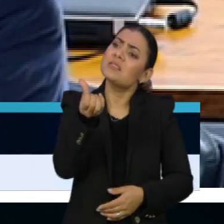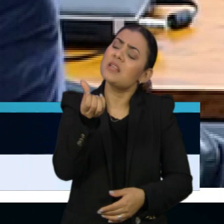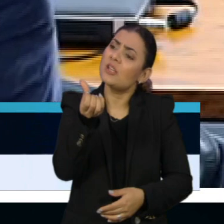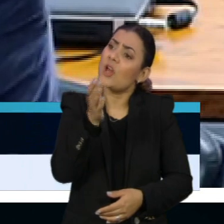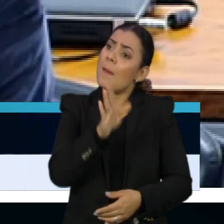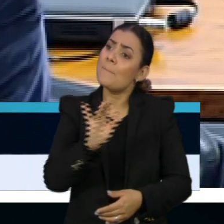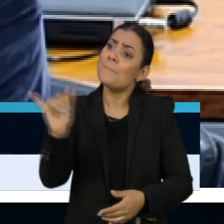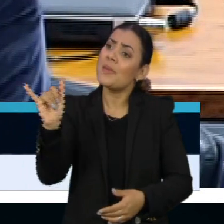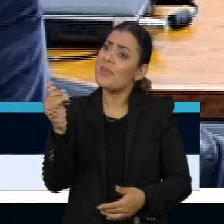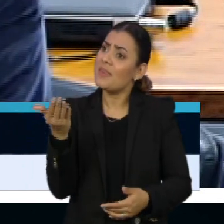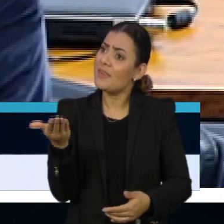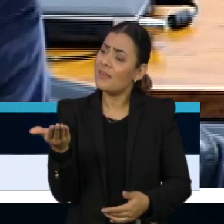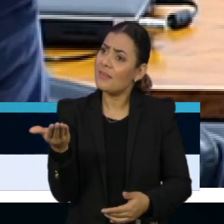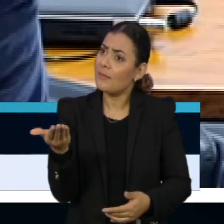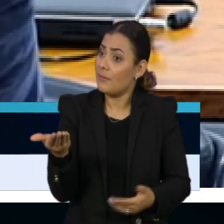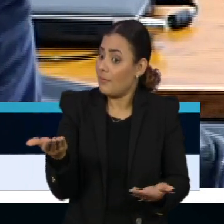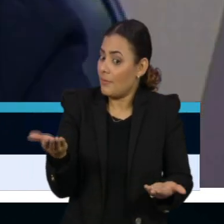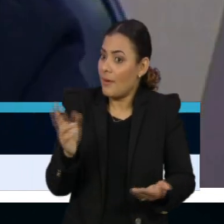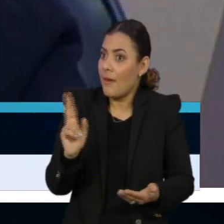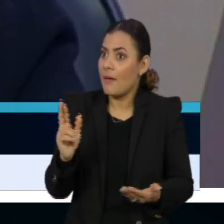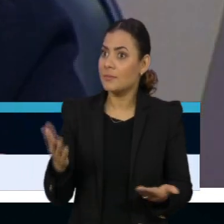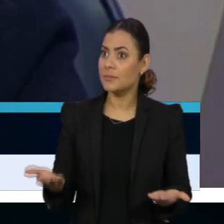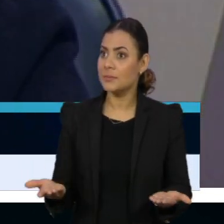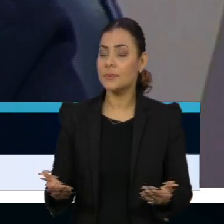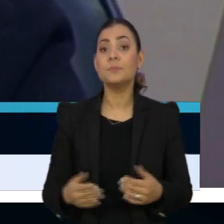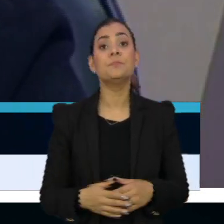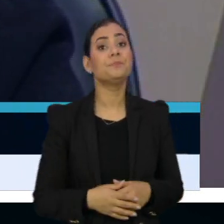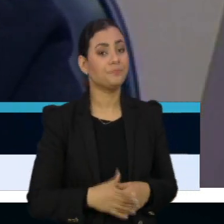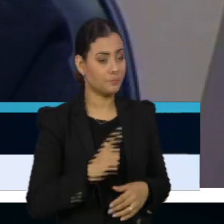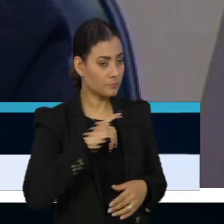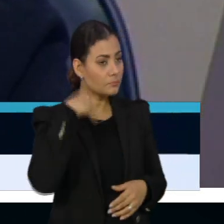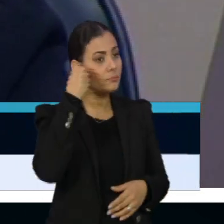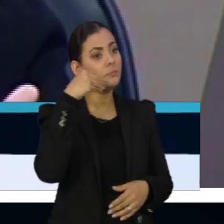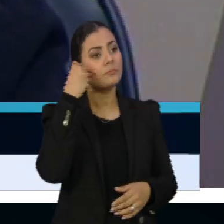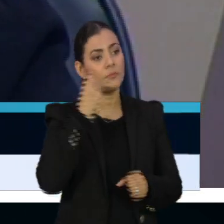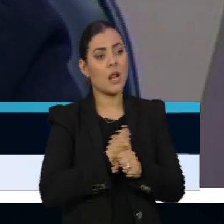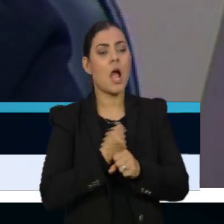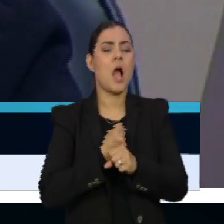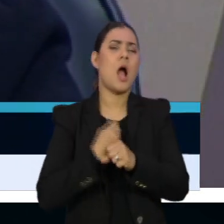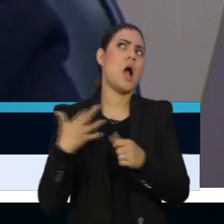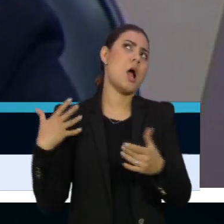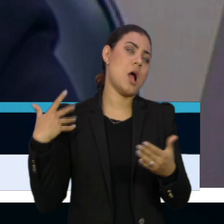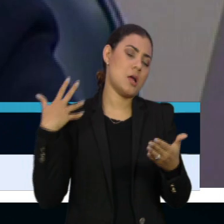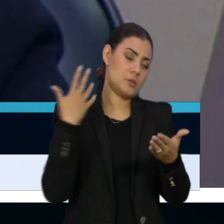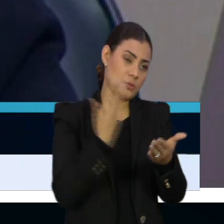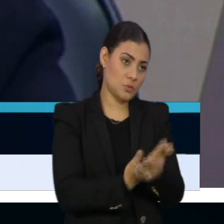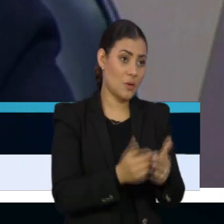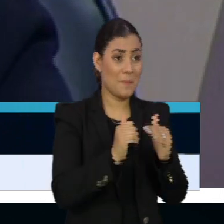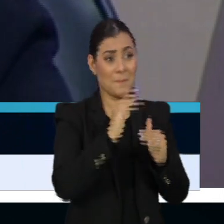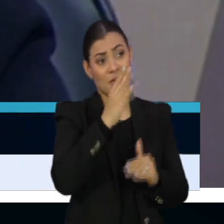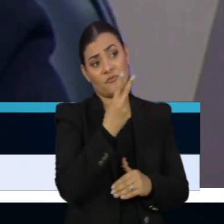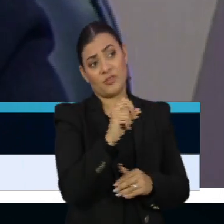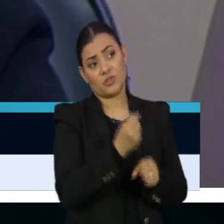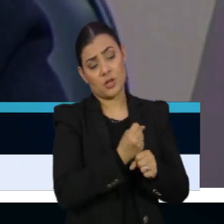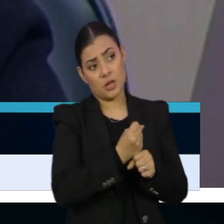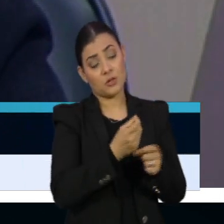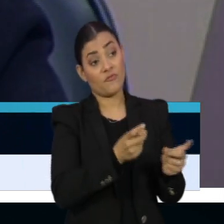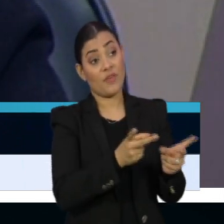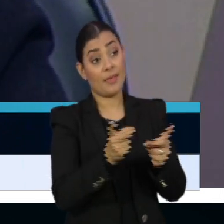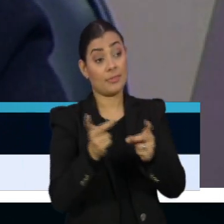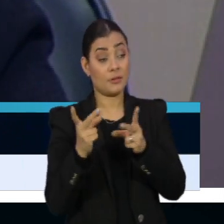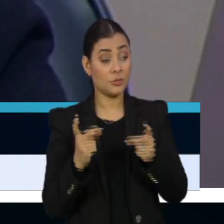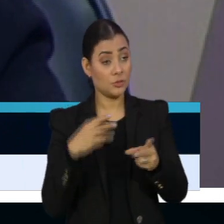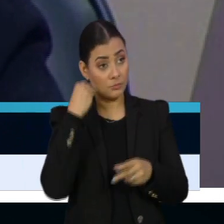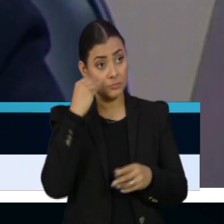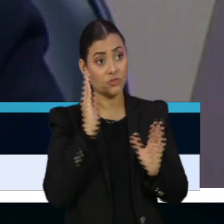bilhões? Eu tenho experiência em vendas aproximadamente há mais de 20 anos, 25 anos.